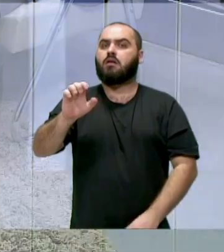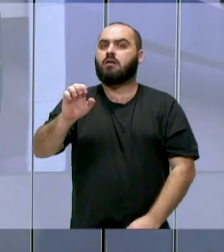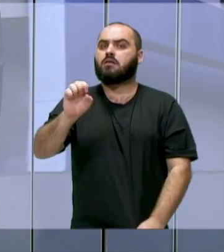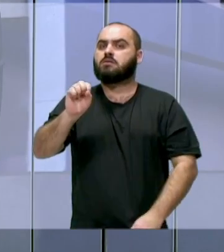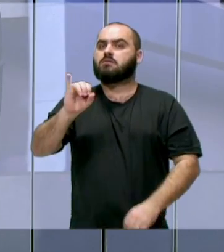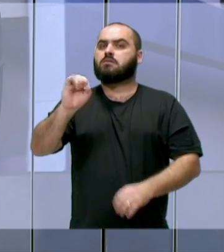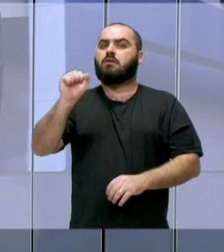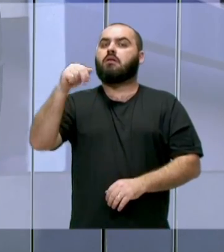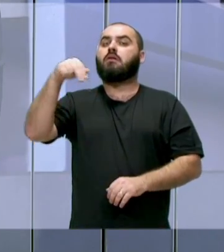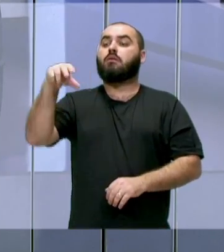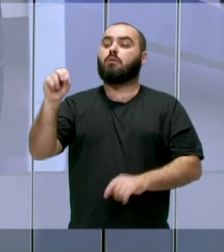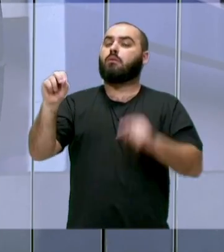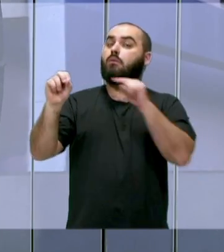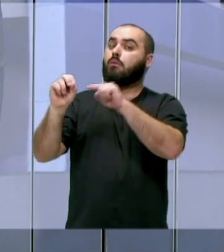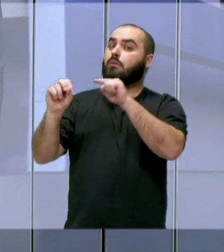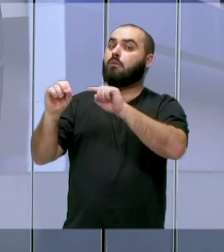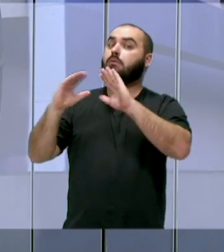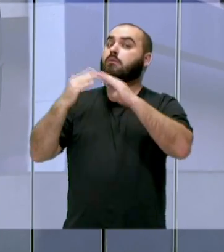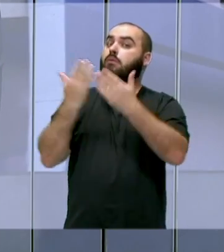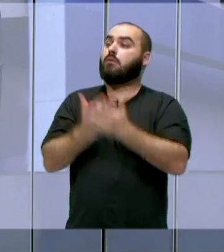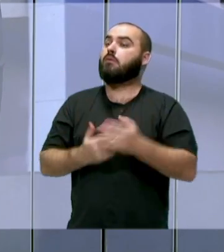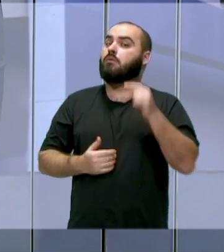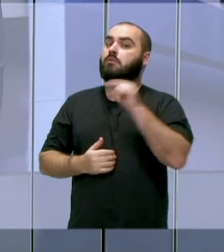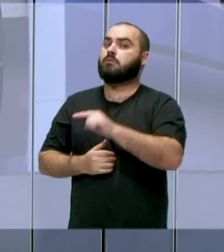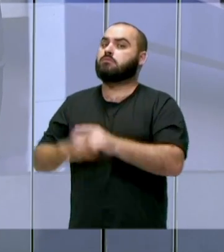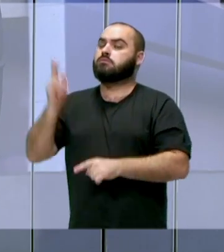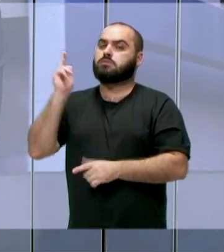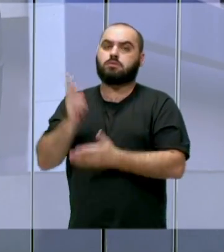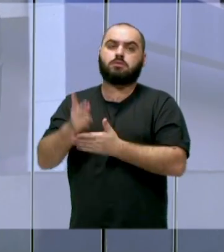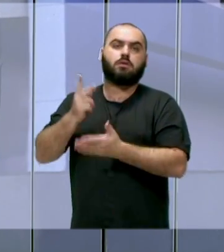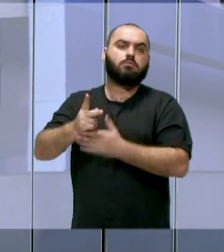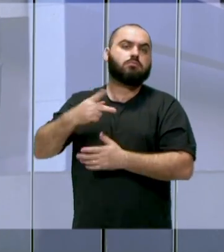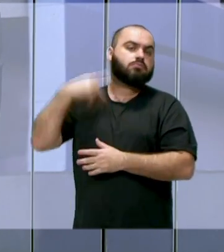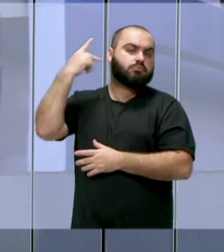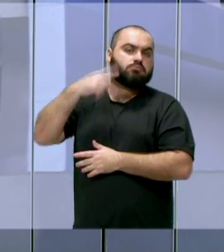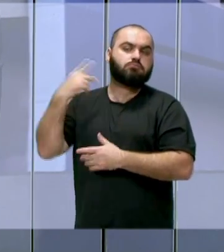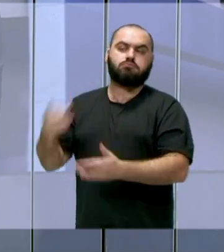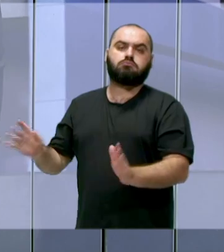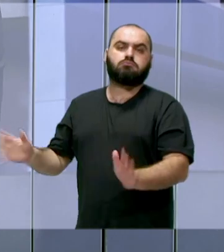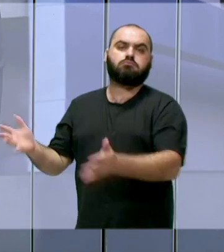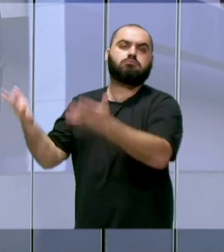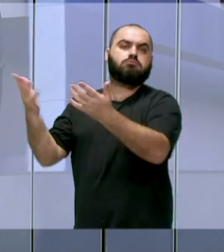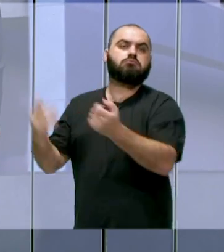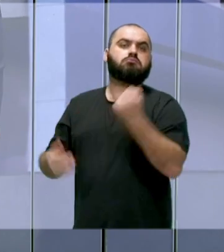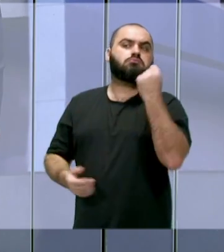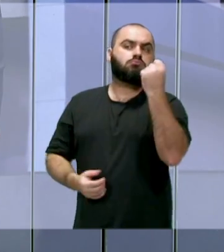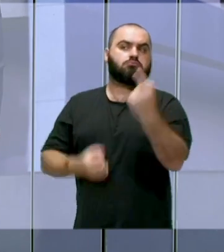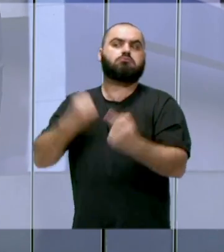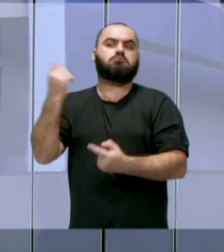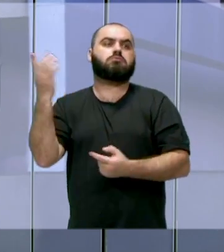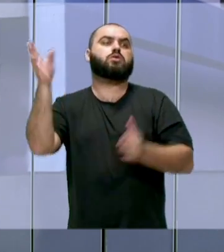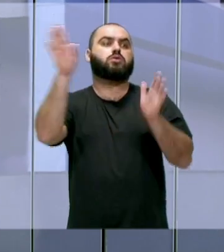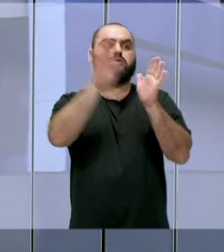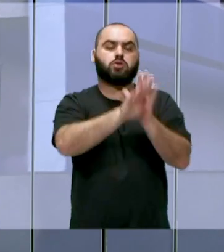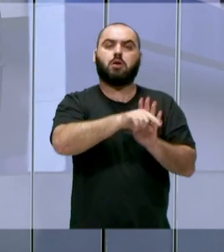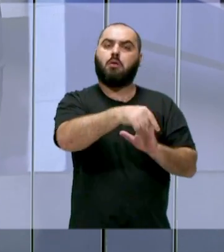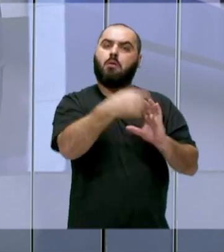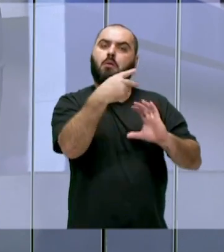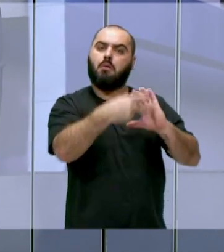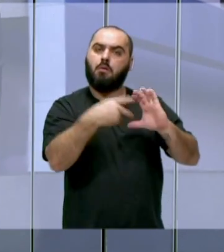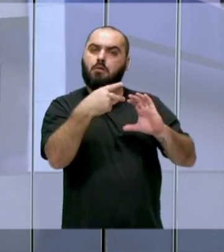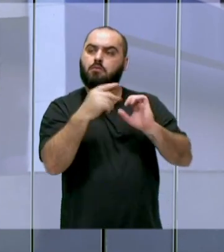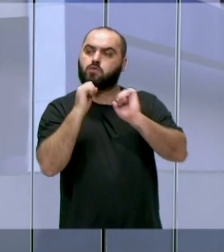sempre foi muito promovido a questão política, eles sempre incentivaram, inclusive algumas vezes eu vim aqui na Câmara com o salesiano,